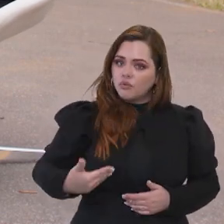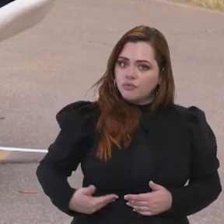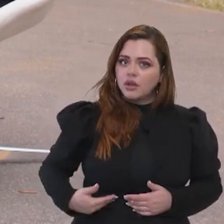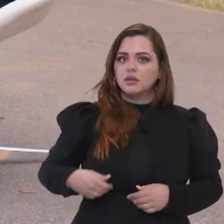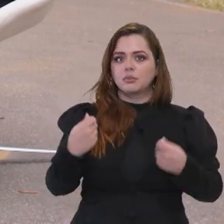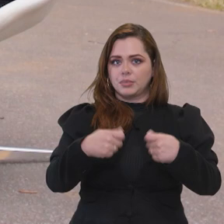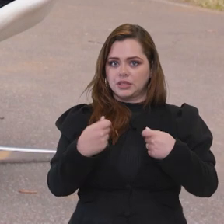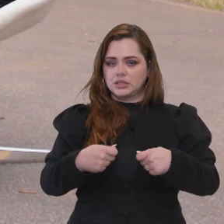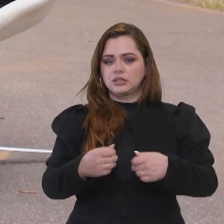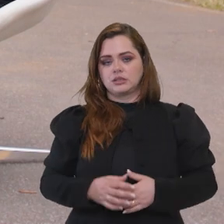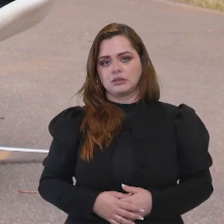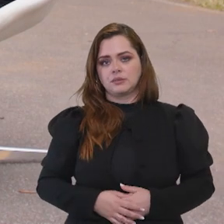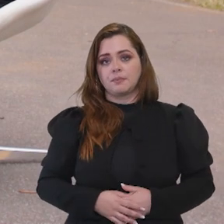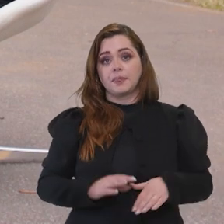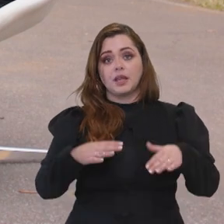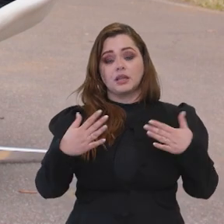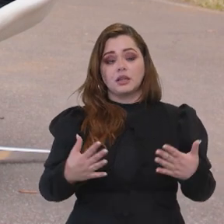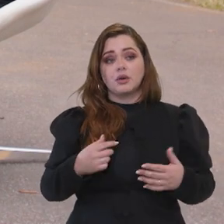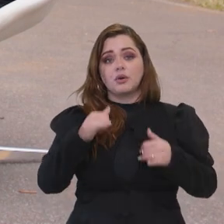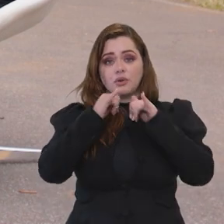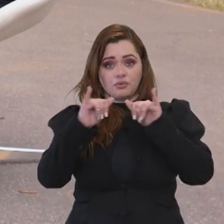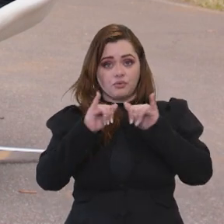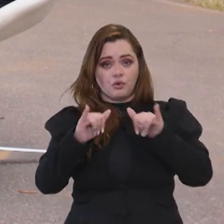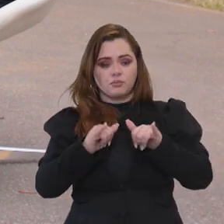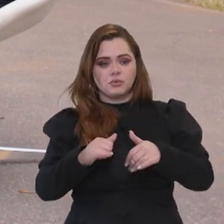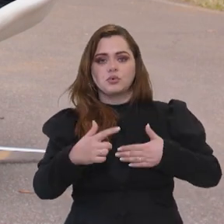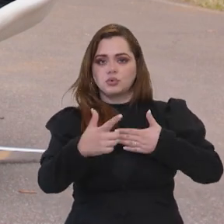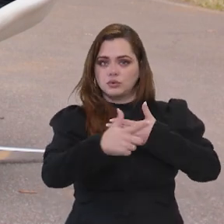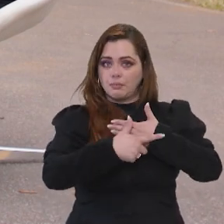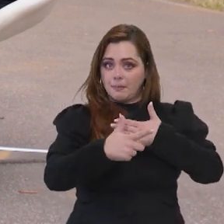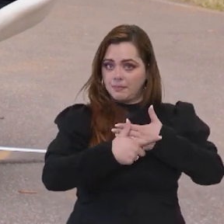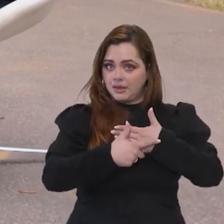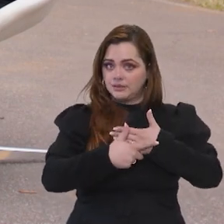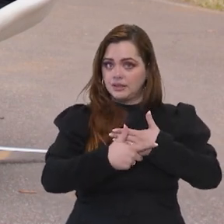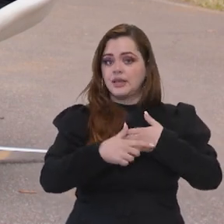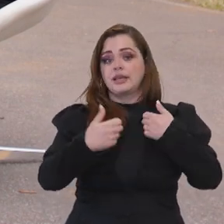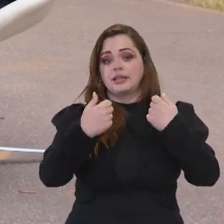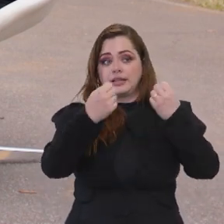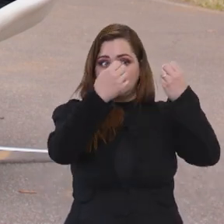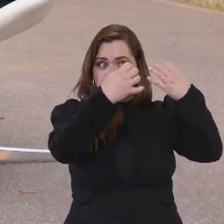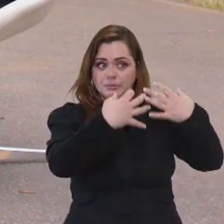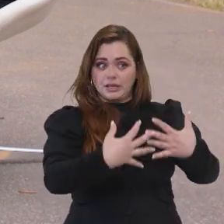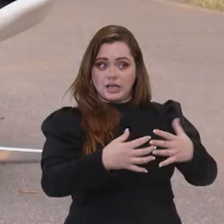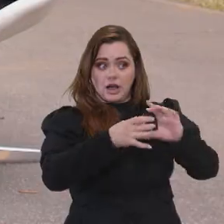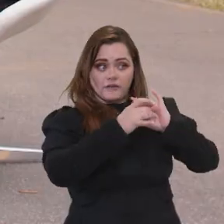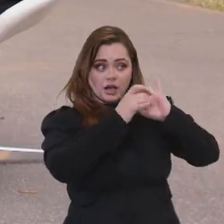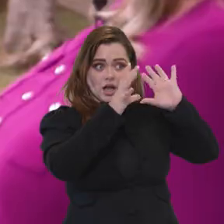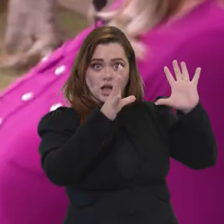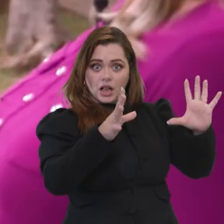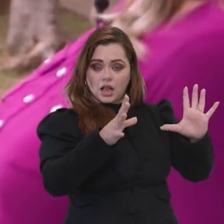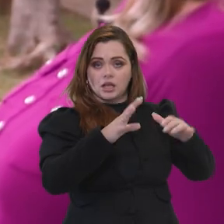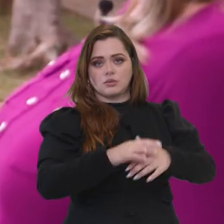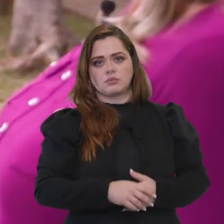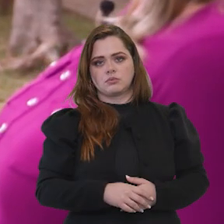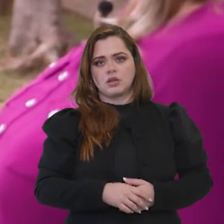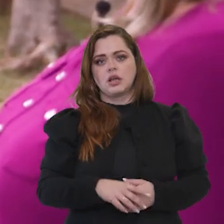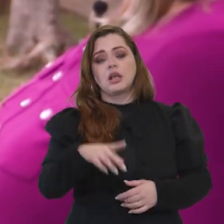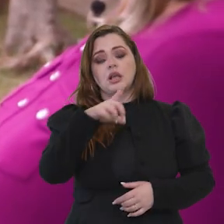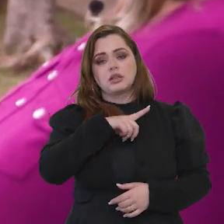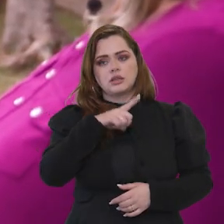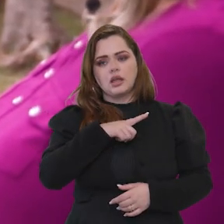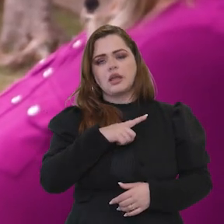É o governo que tem que fazer essa adutora. Então, é isso que eu digo. Acho que os papéis têm que ficar muito claros. Tem outros casos